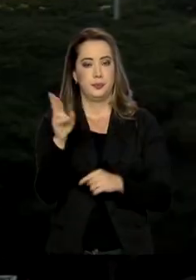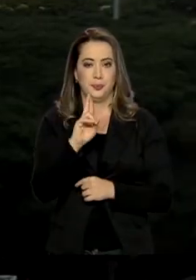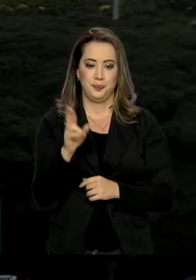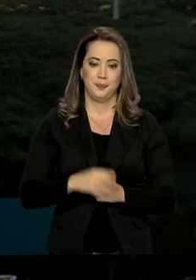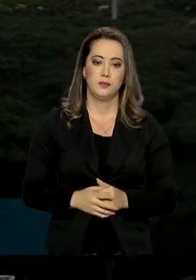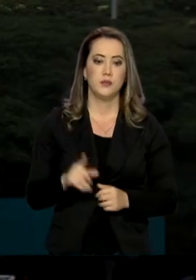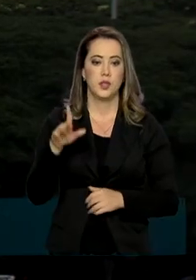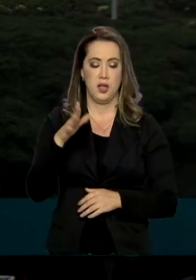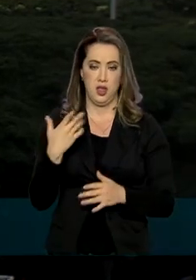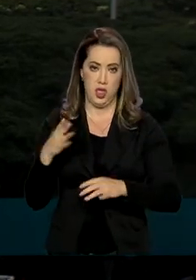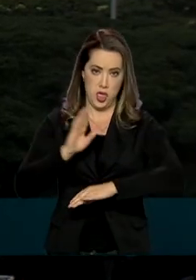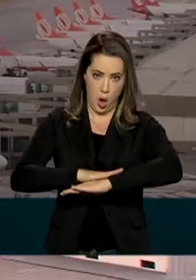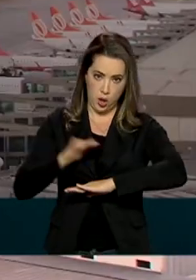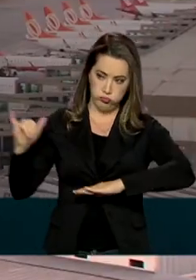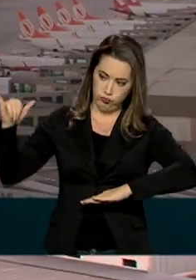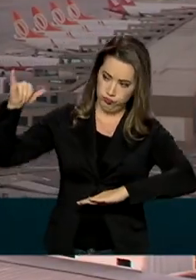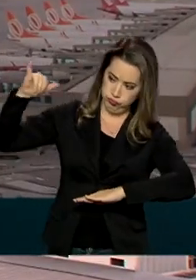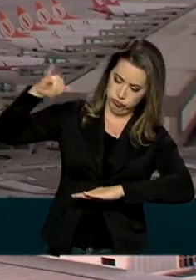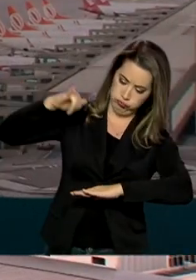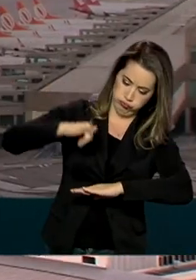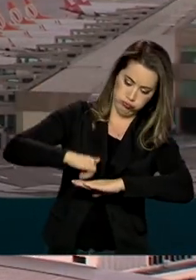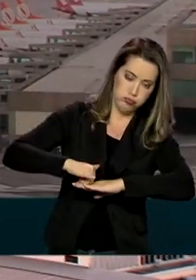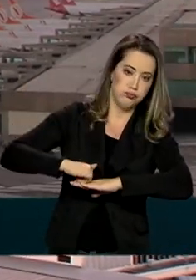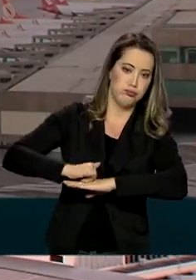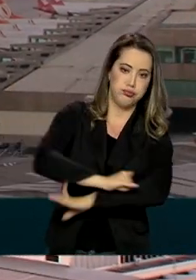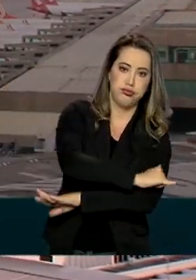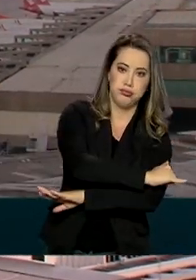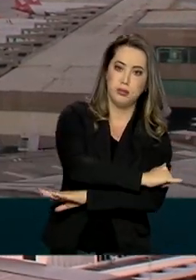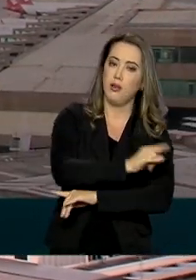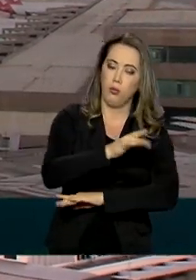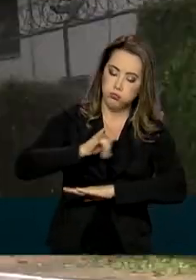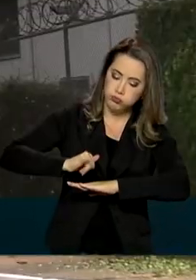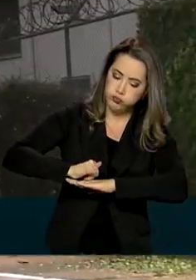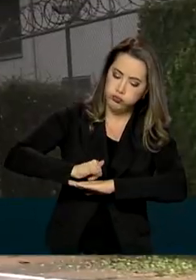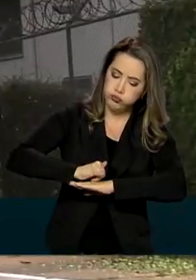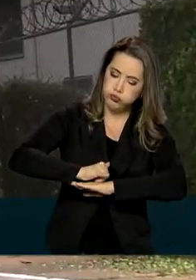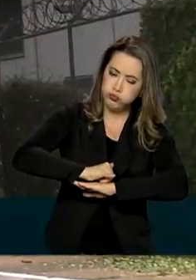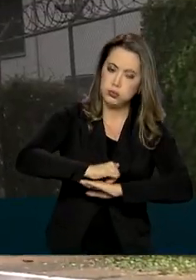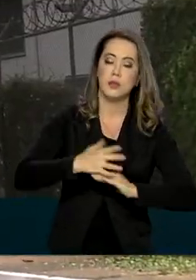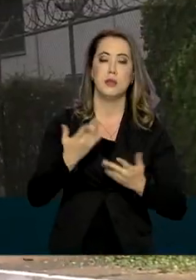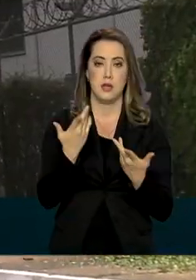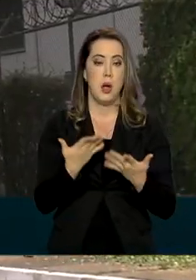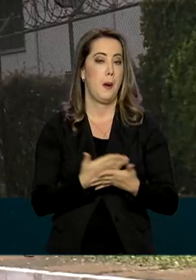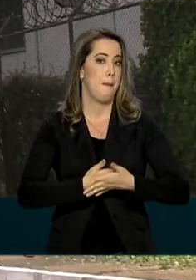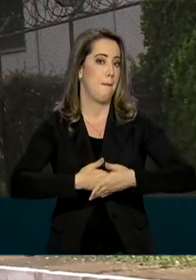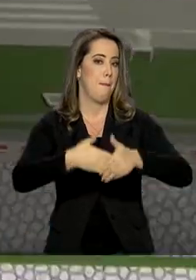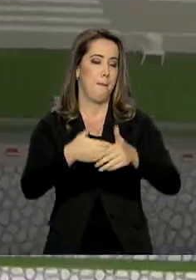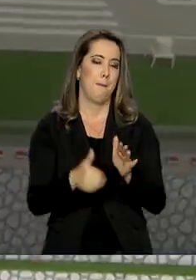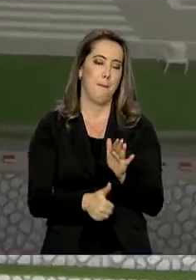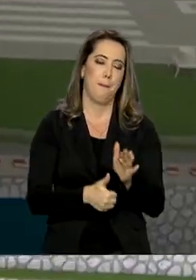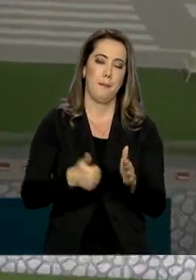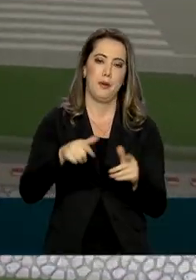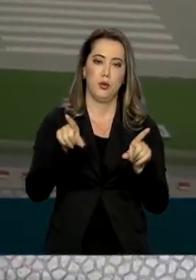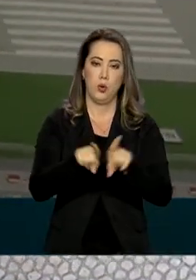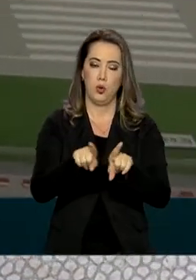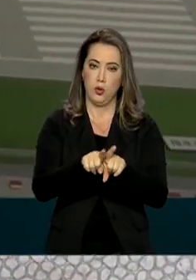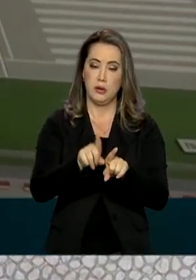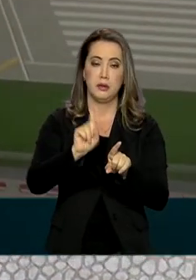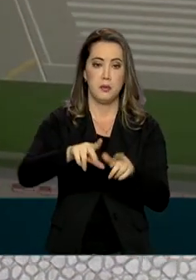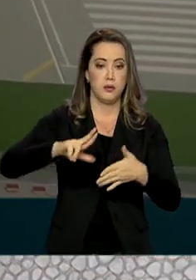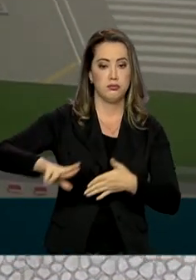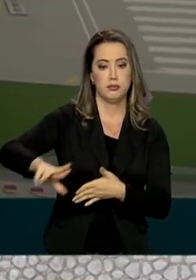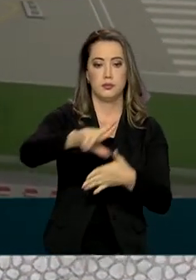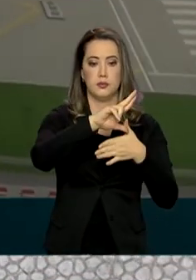aviões no aeroporto de Congonhas. O segundo mais movimentado do país e o primeiro da América Latina a receber o